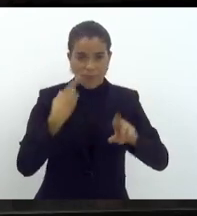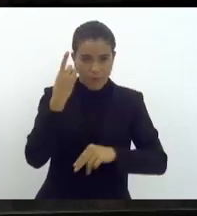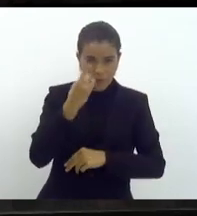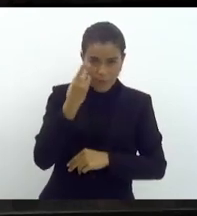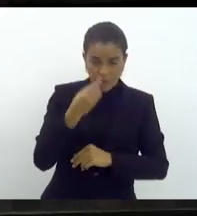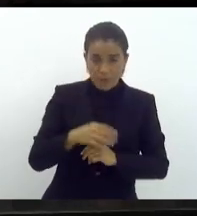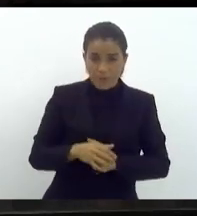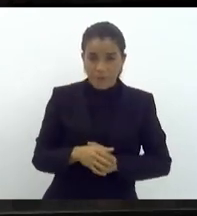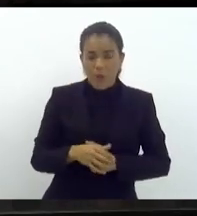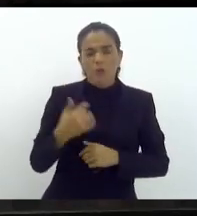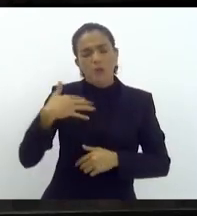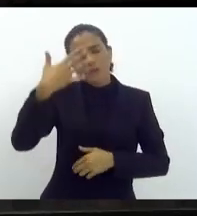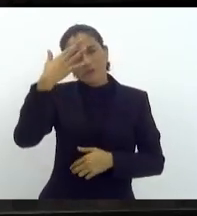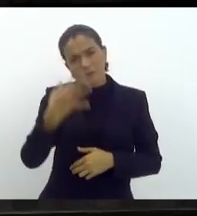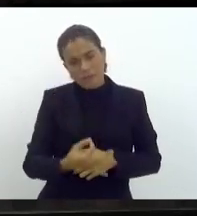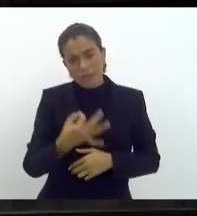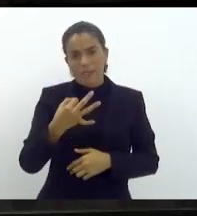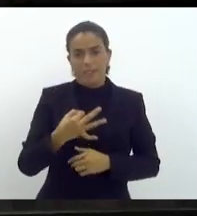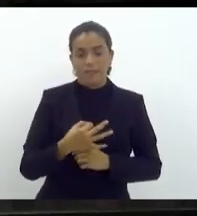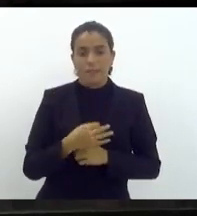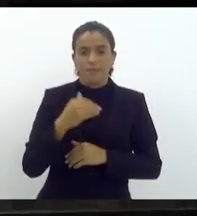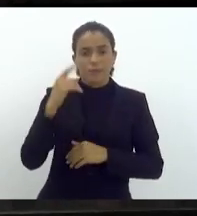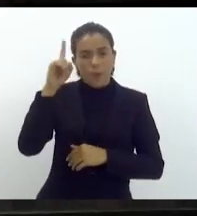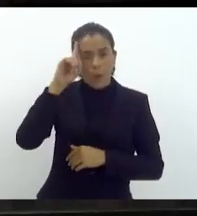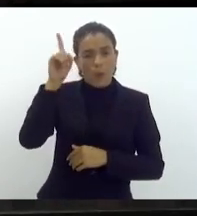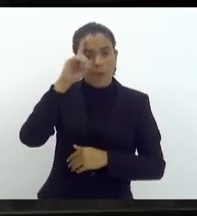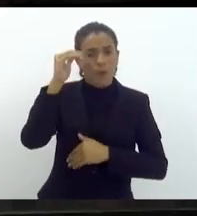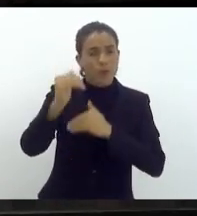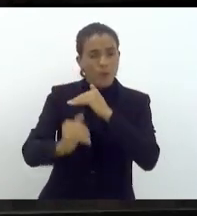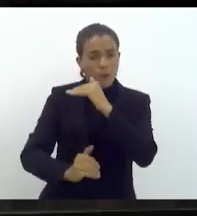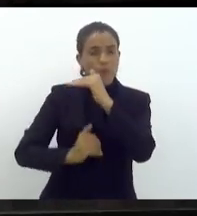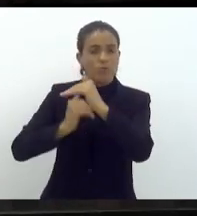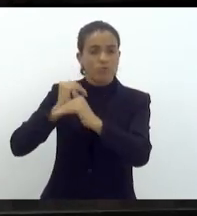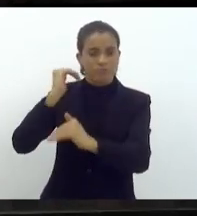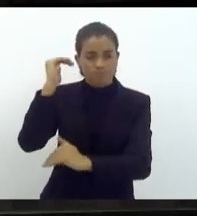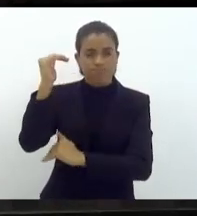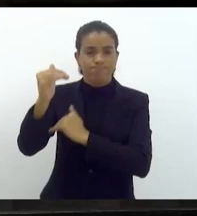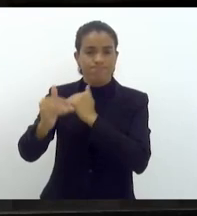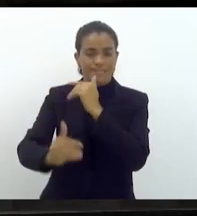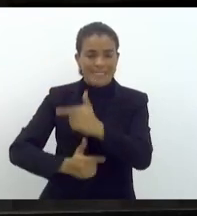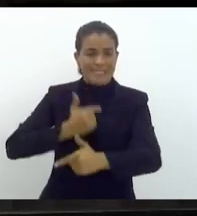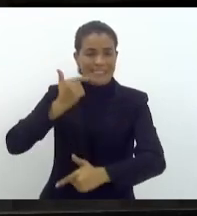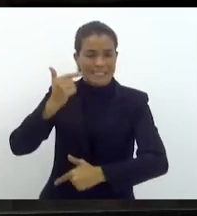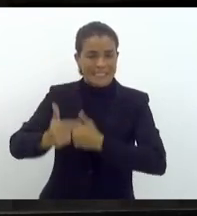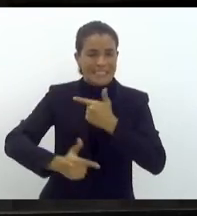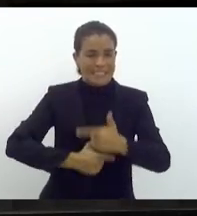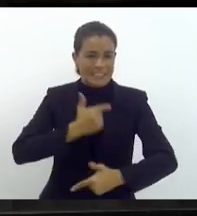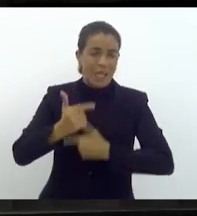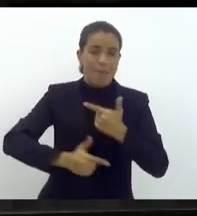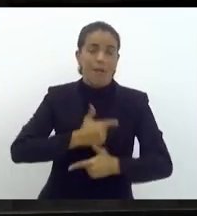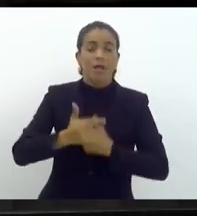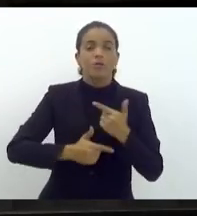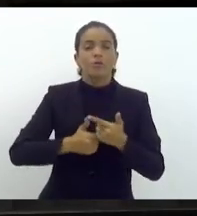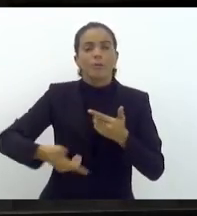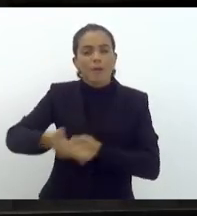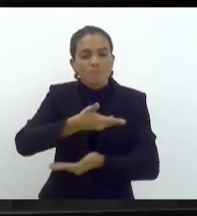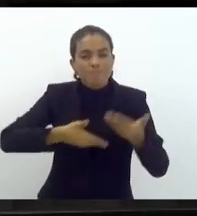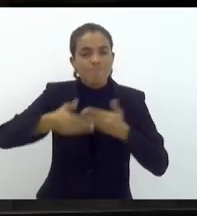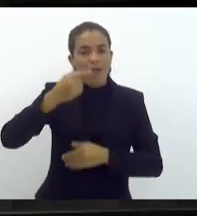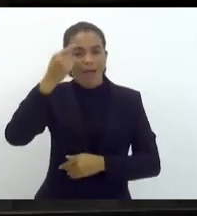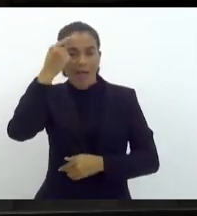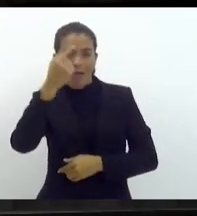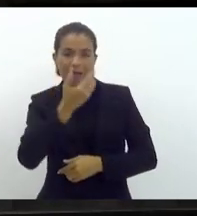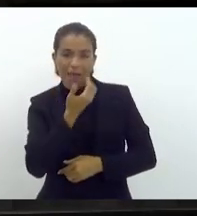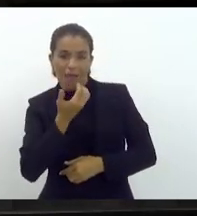certeza absoluta que a cada dia nós vamos continuar trabalhando aqui mais e mais e mais, trocando ideia, pegando